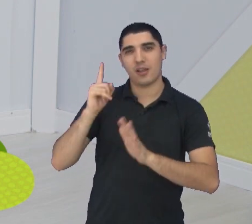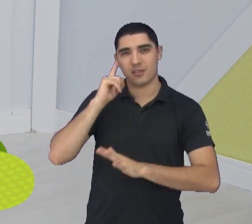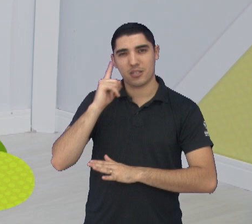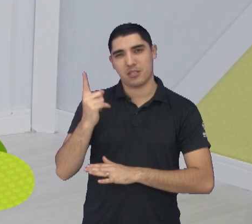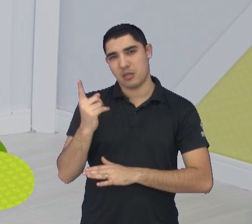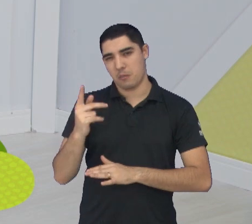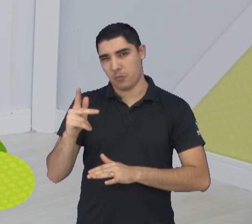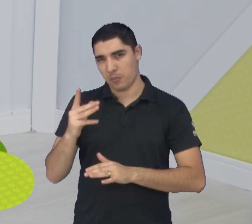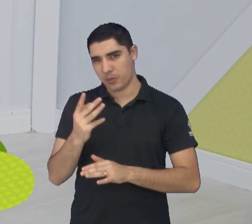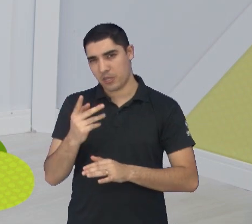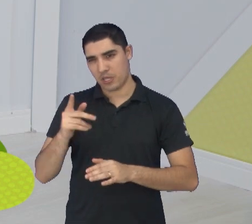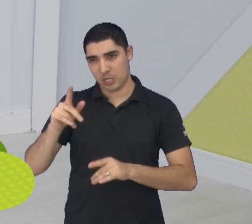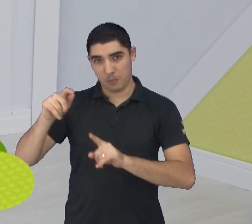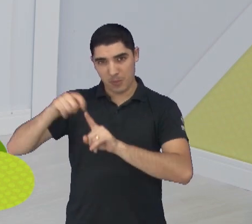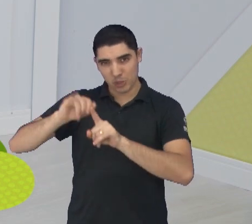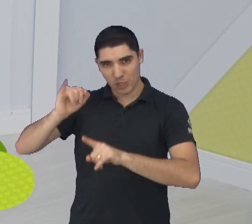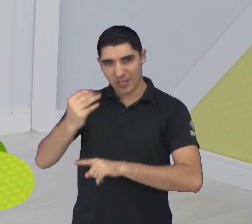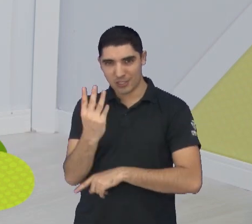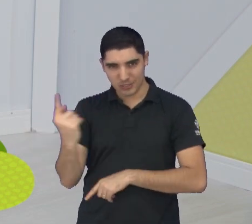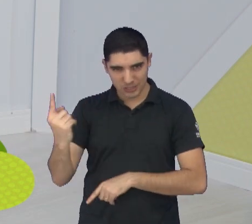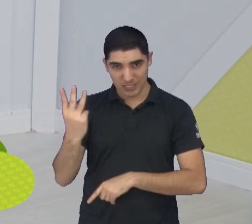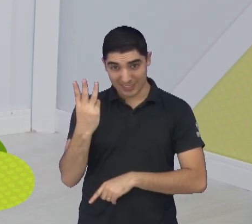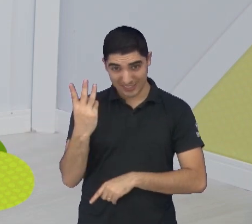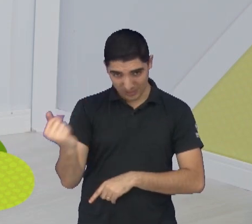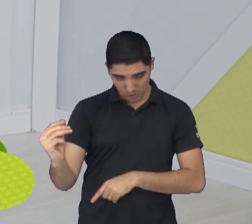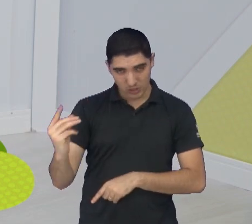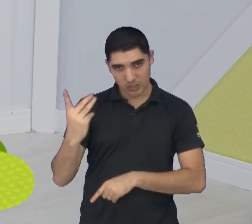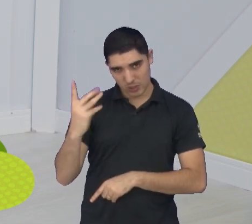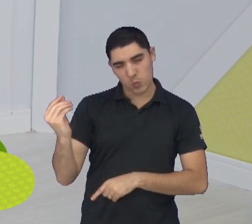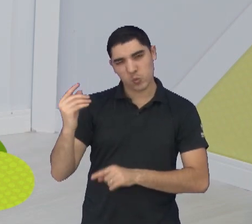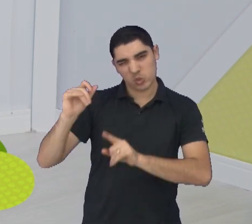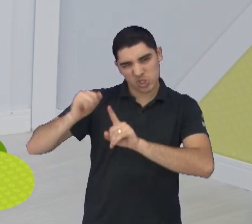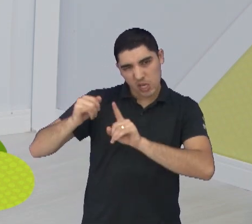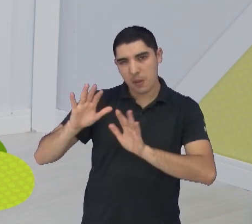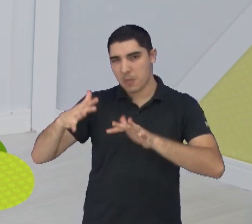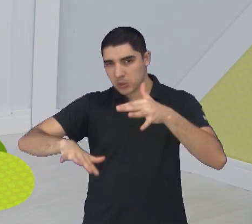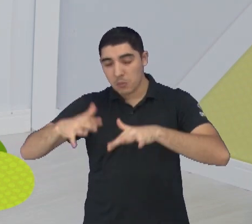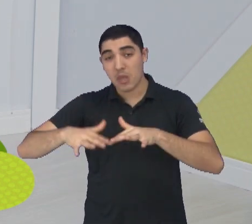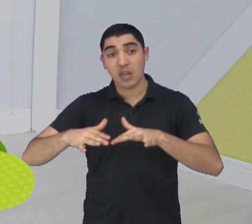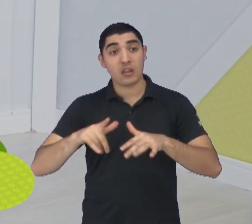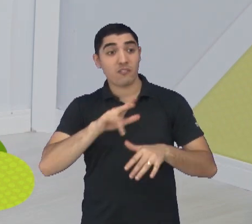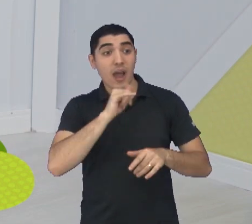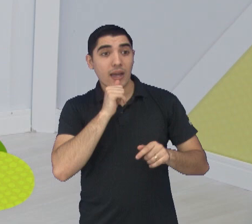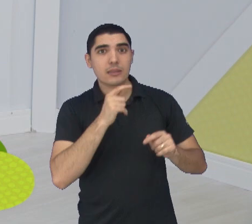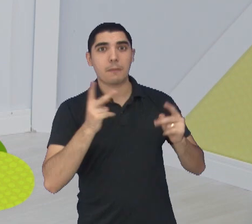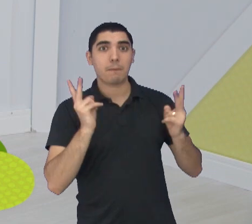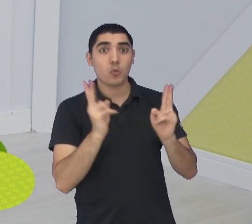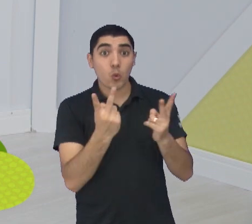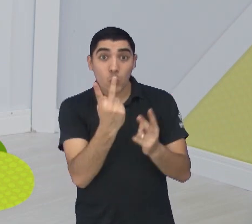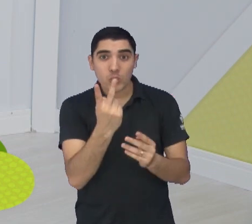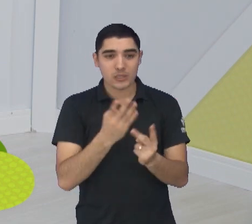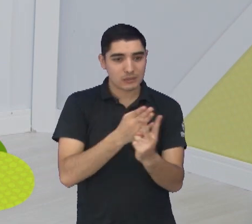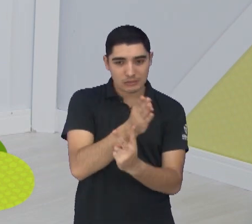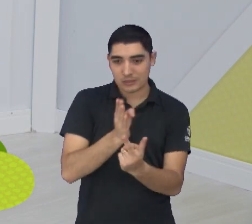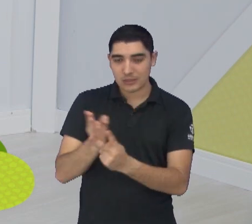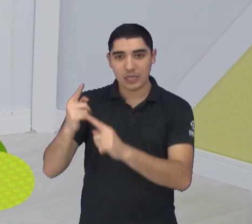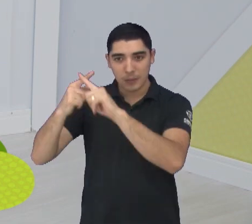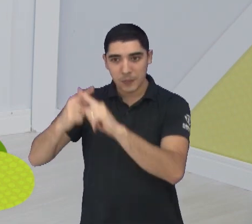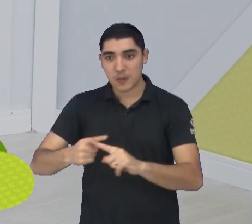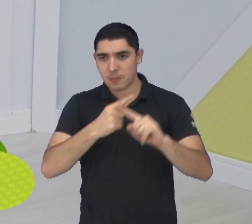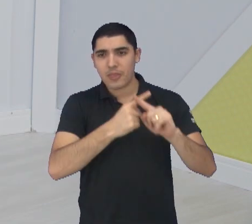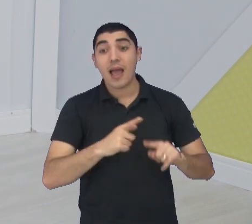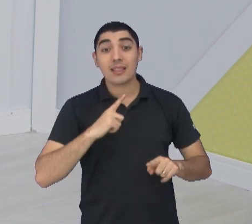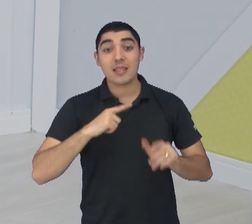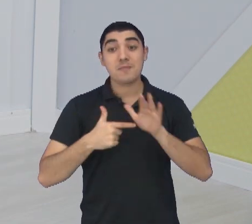começar com o Campeonato Paulista da Série A2 rolando aí. Vai ser interessante isso daí. Ah, é verdade. A Bete lembrou para a gente. Tem a